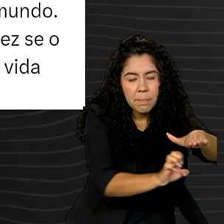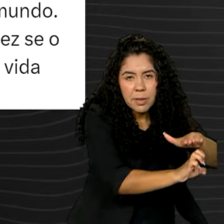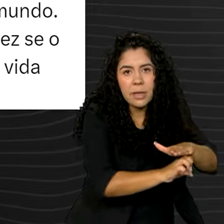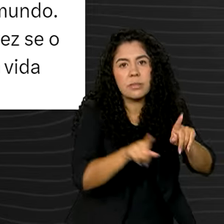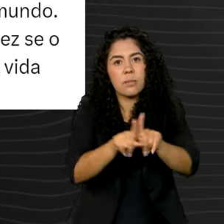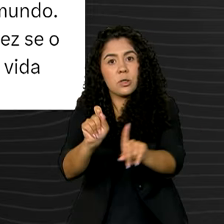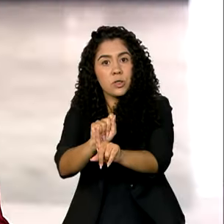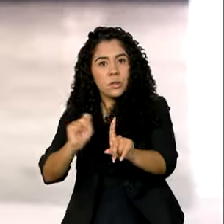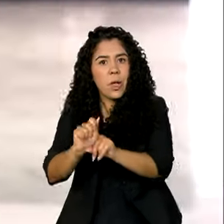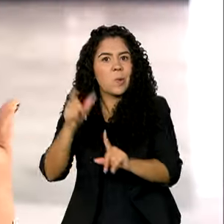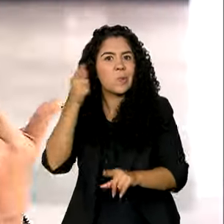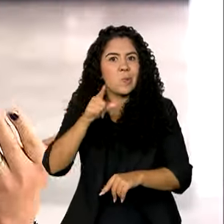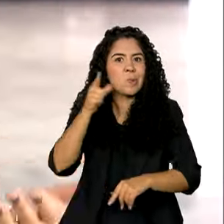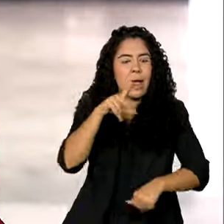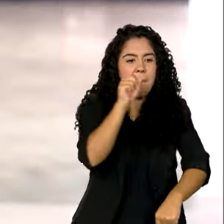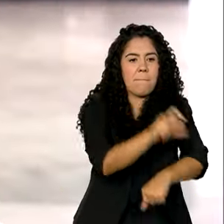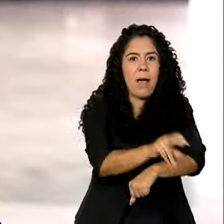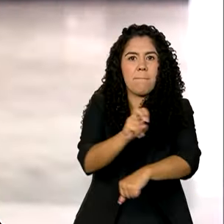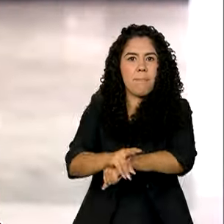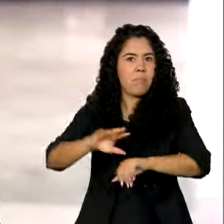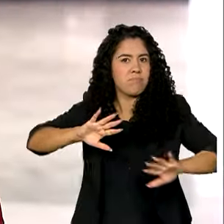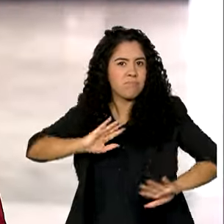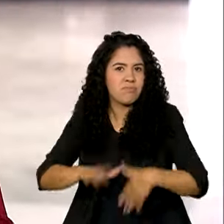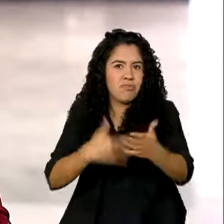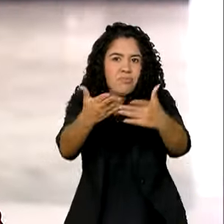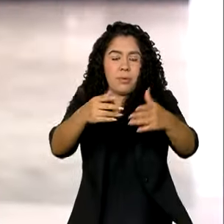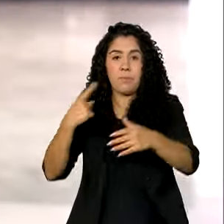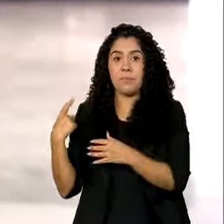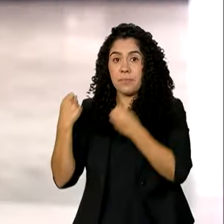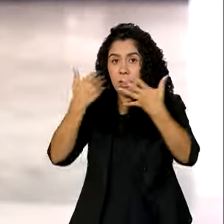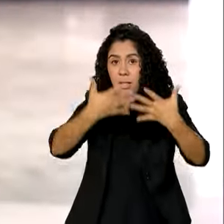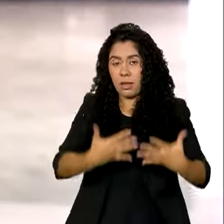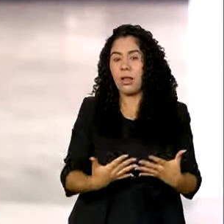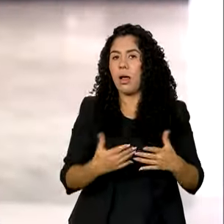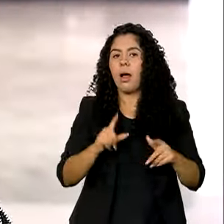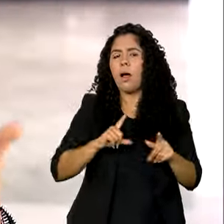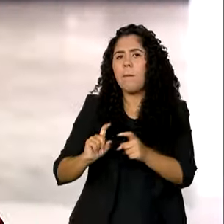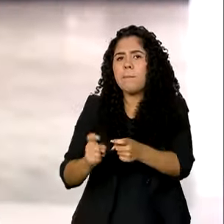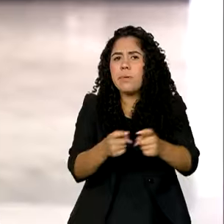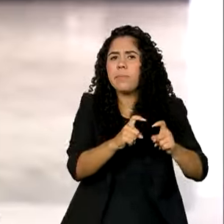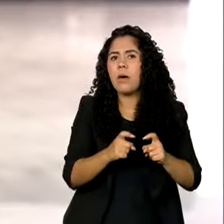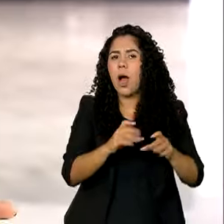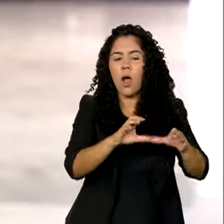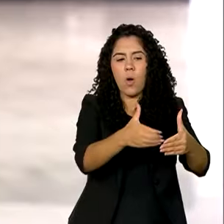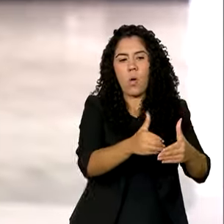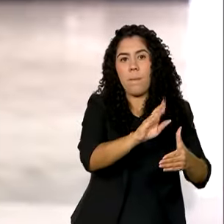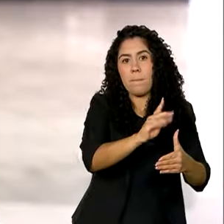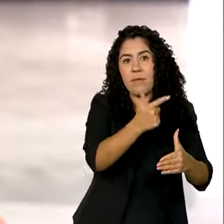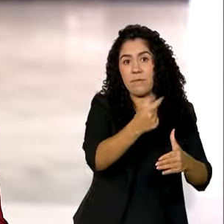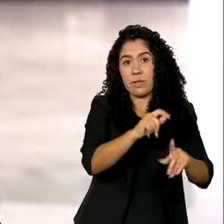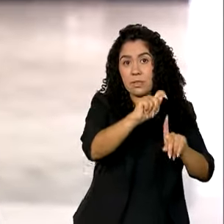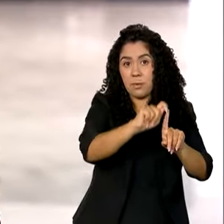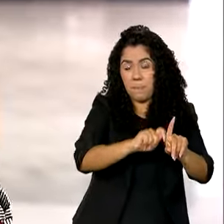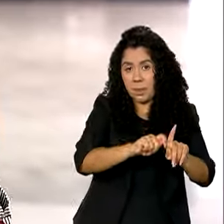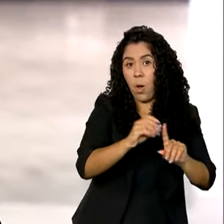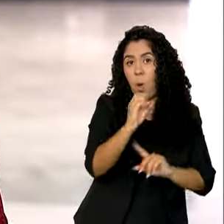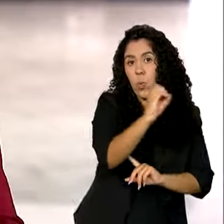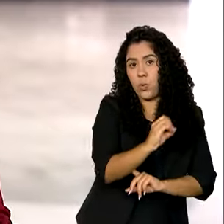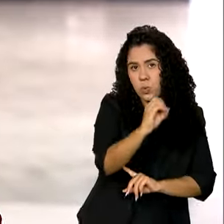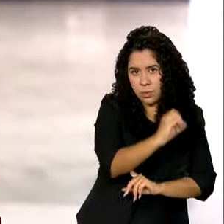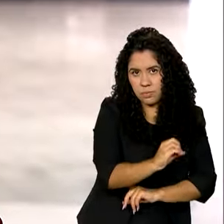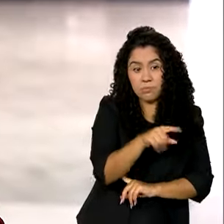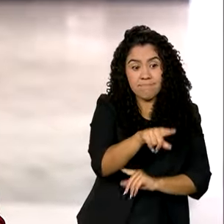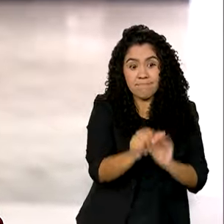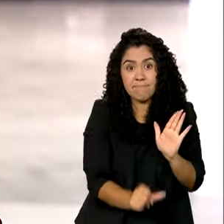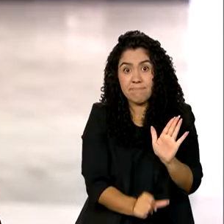Brasil para a frente. As sugestões do grupo serão discutidas no B20 Summit Brasil, em outubro. Essa é a primeira